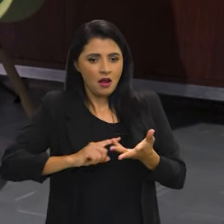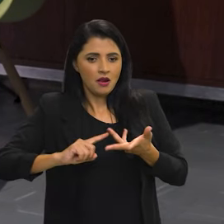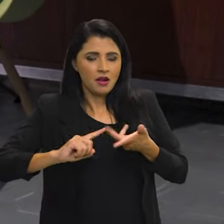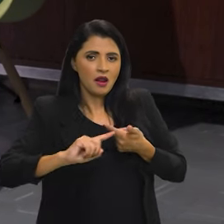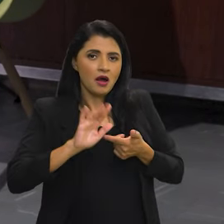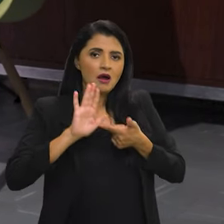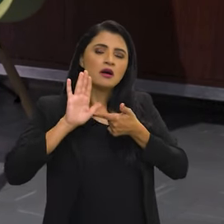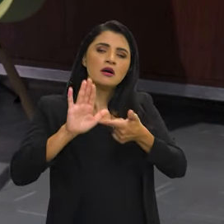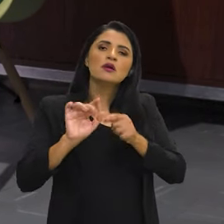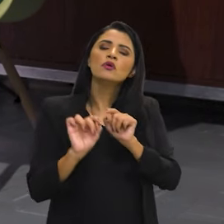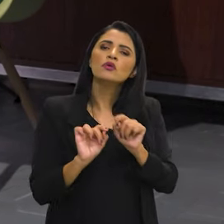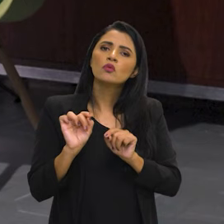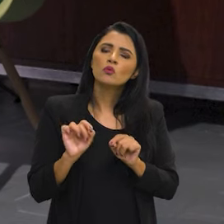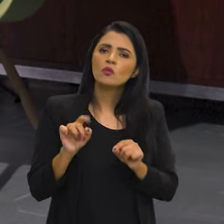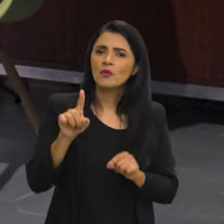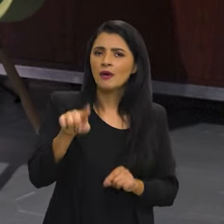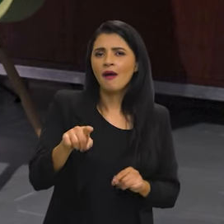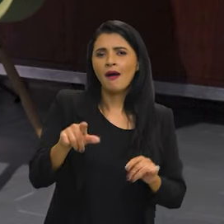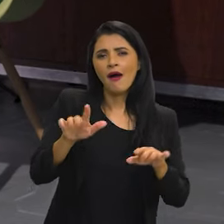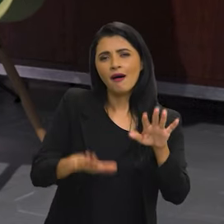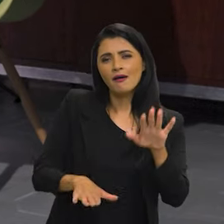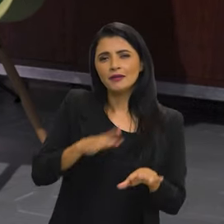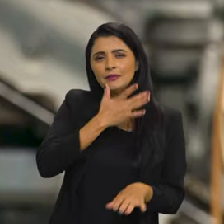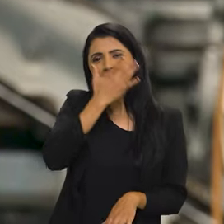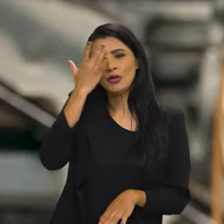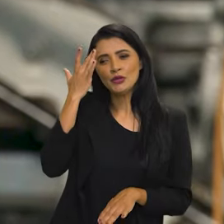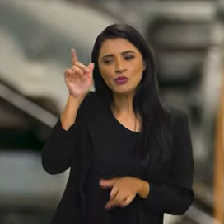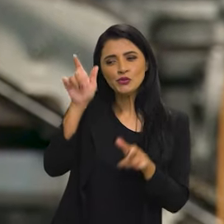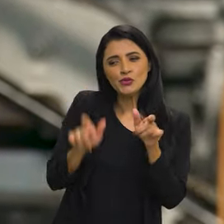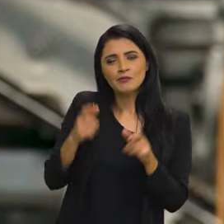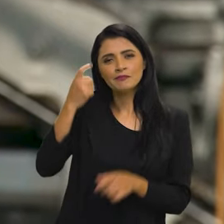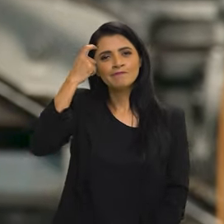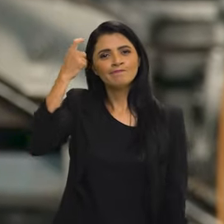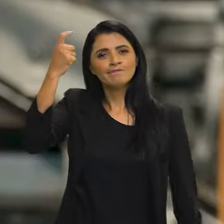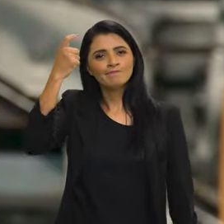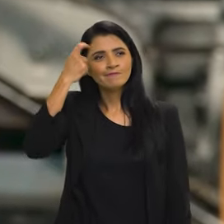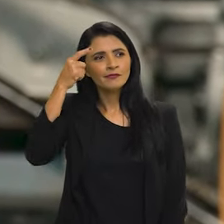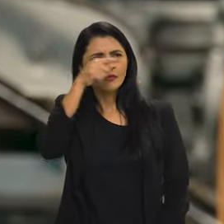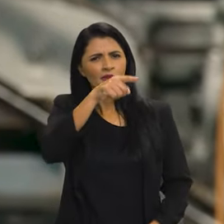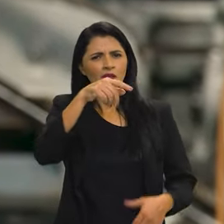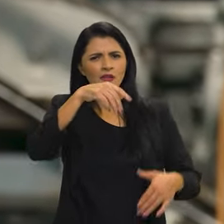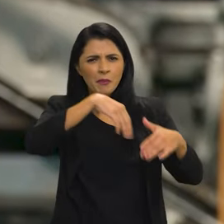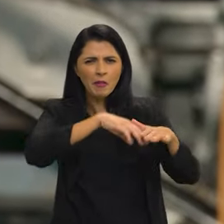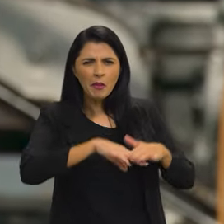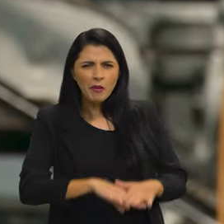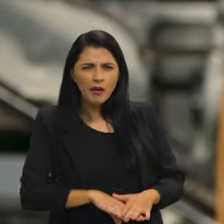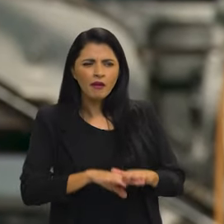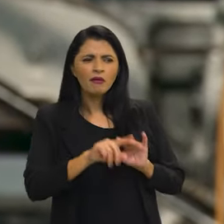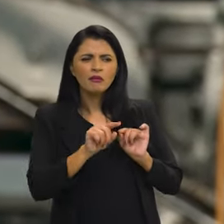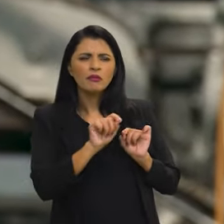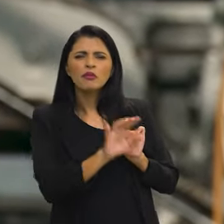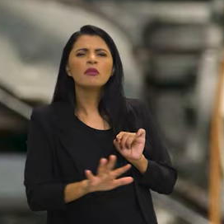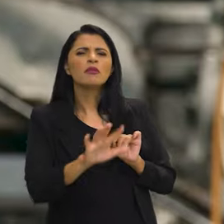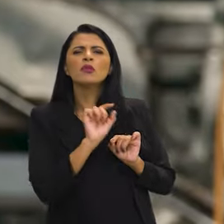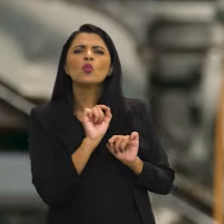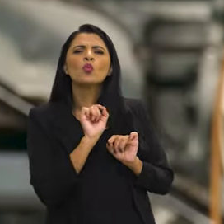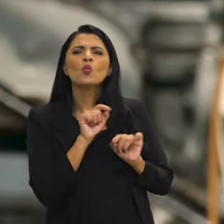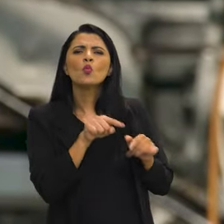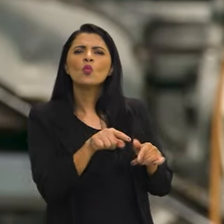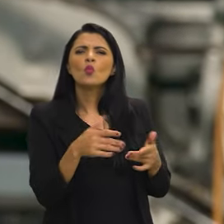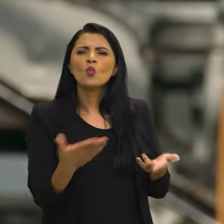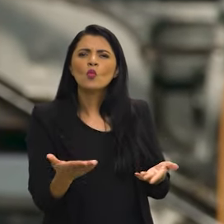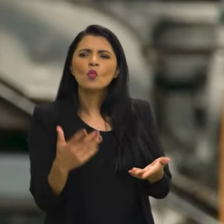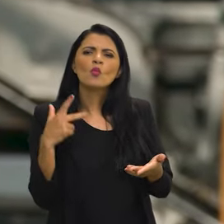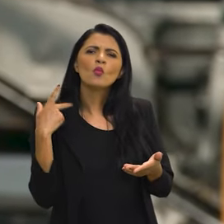esses números suscitam é que, muitas vezes, as pessoas pensam o Arquivo Nacional apenas